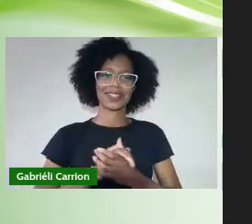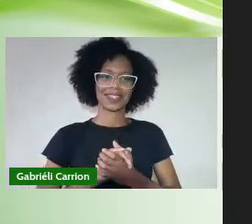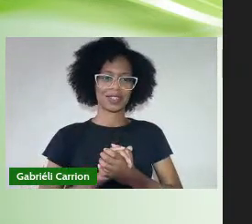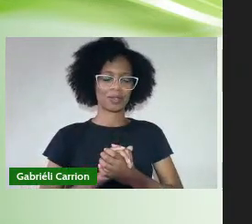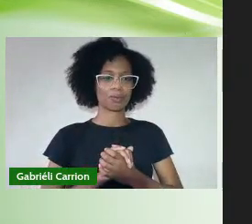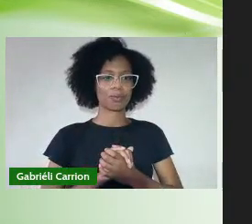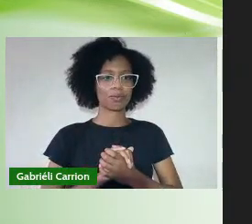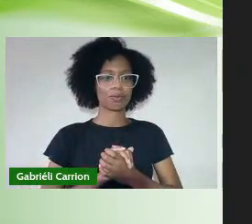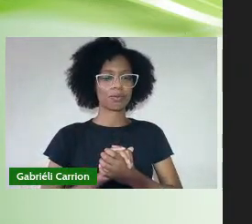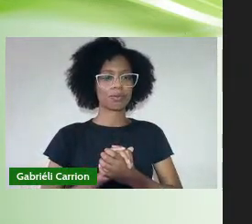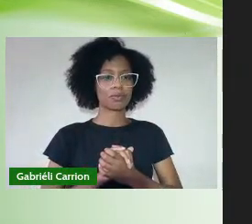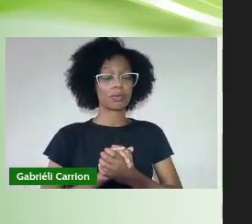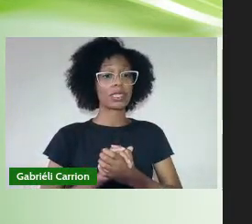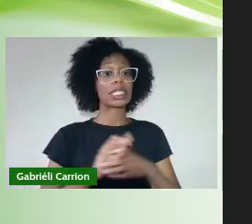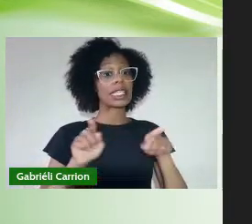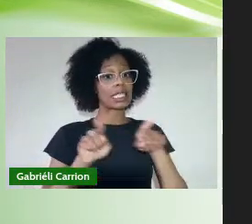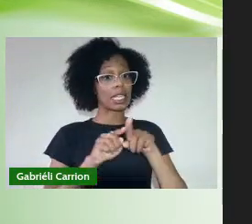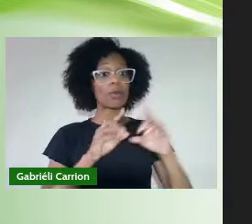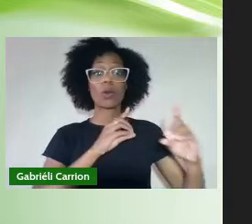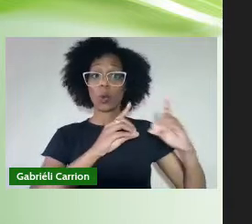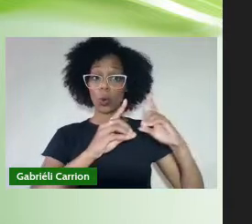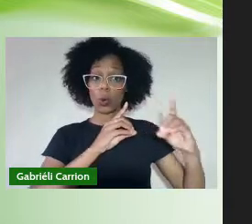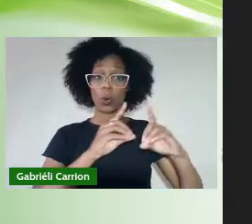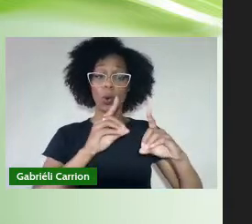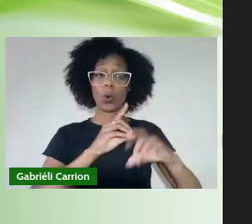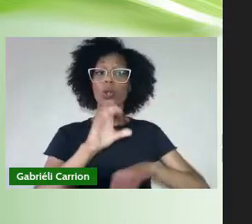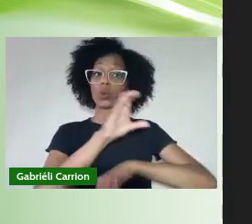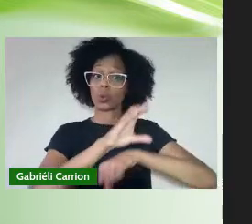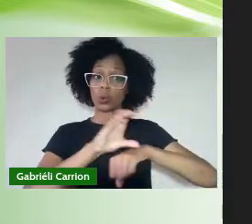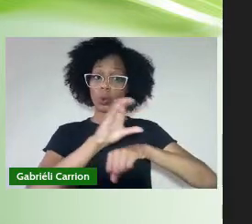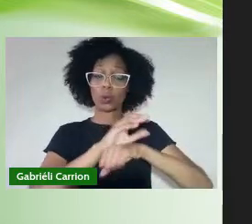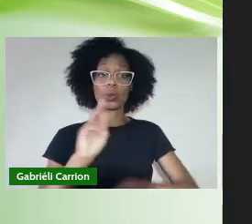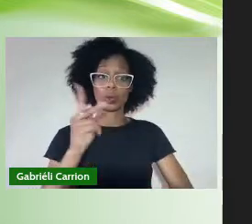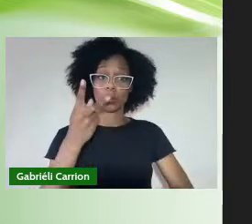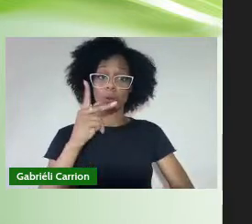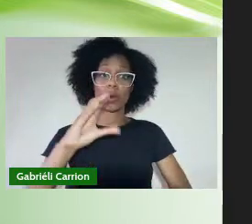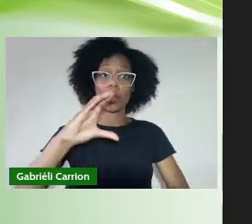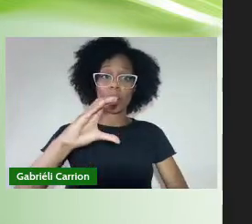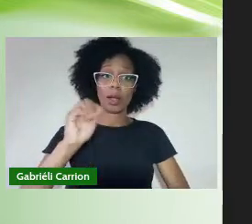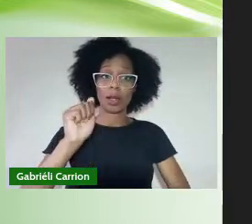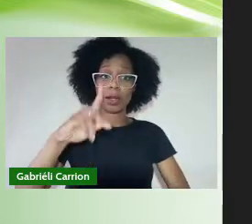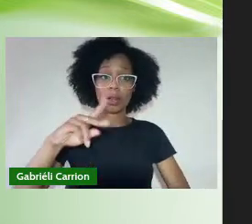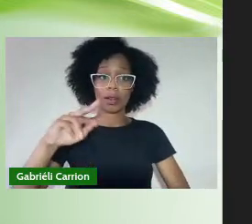O senhor coordenador do curso de História, professor Caio A. Alain.